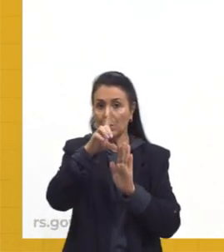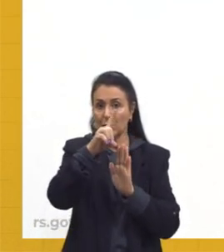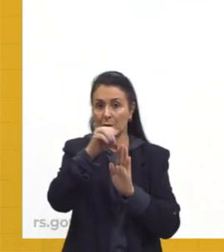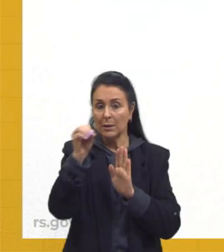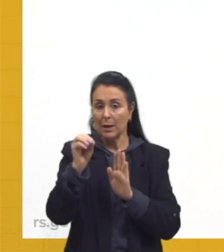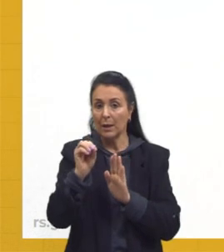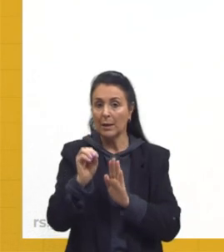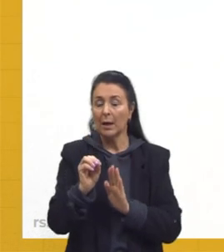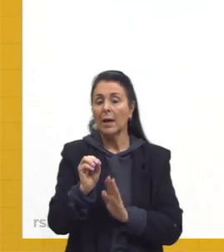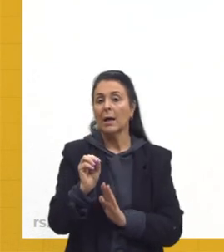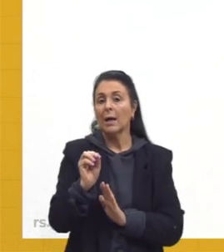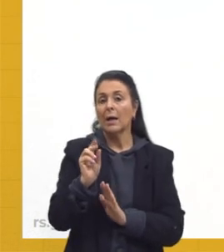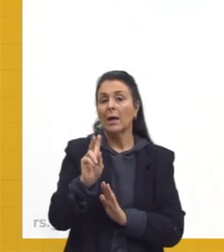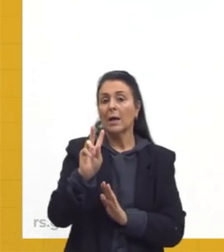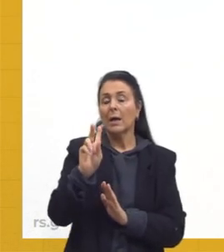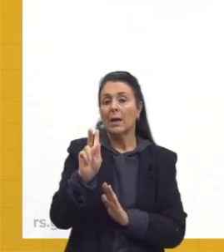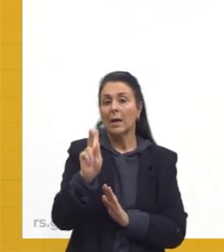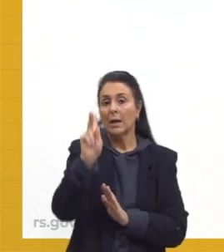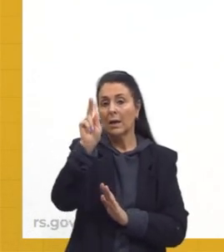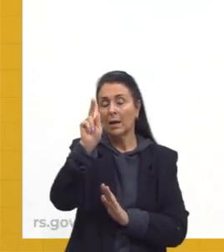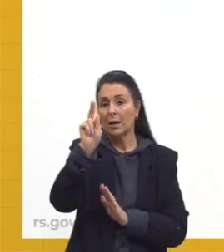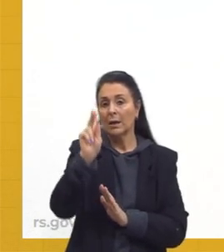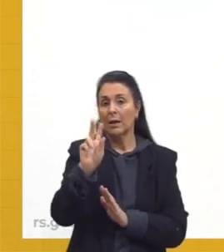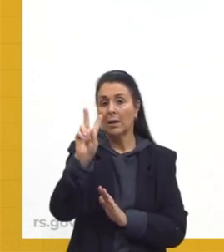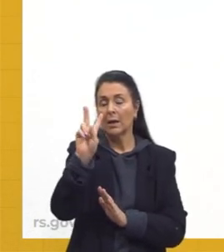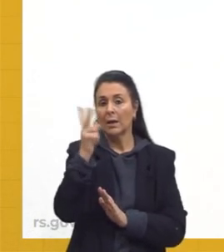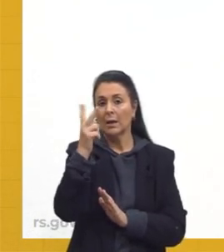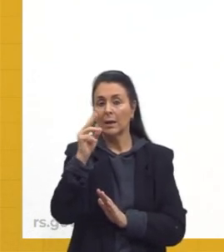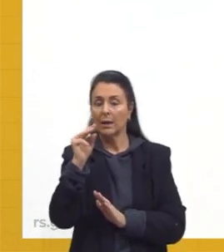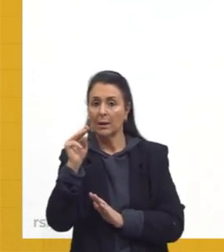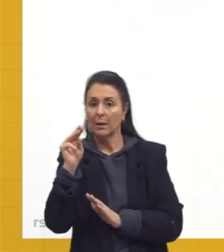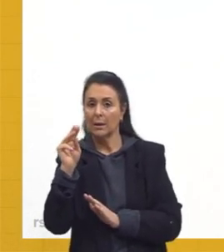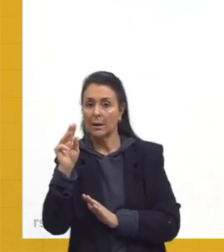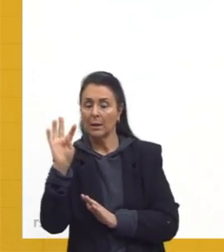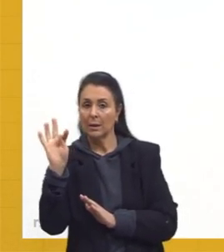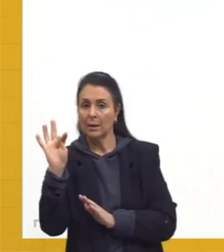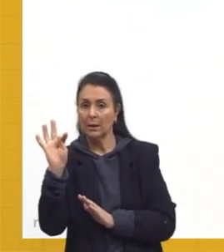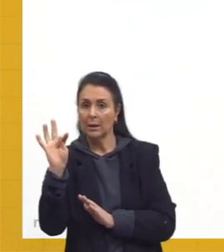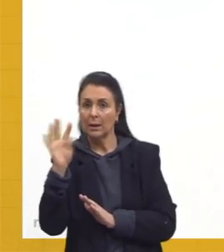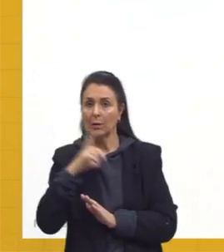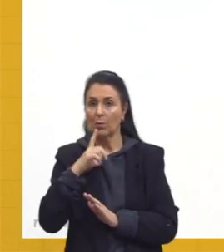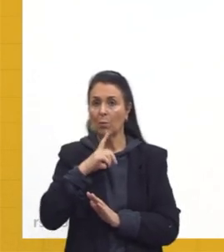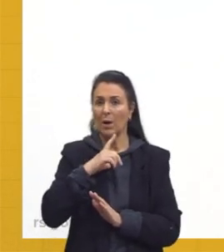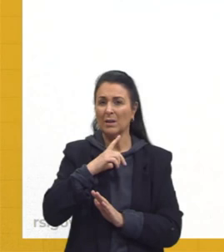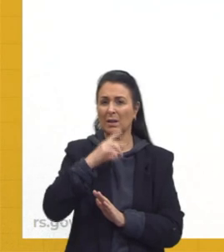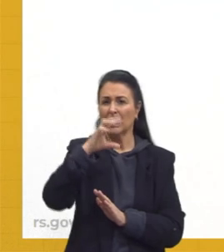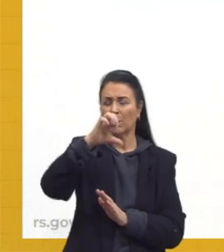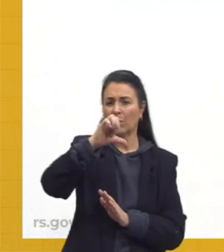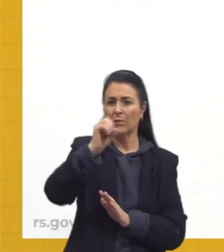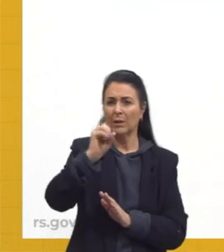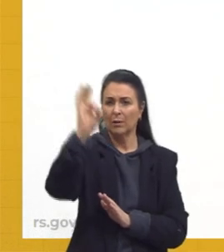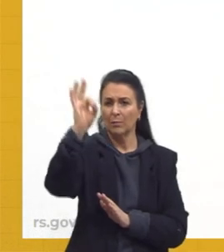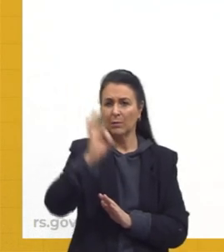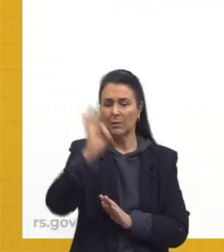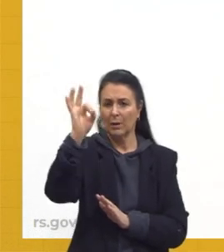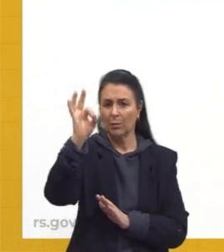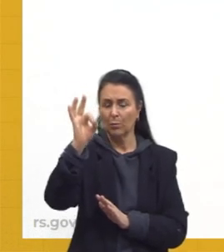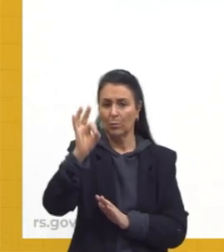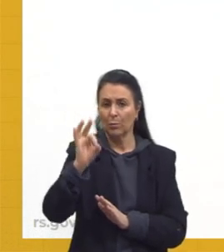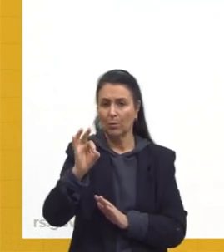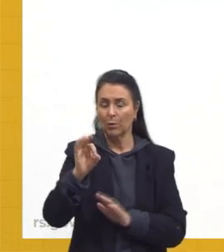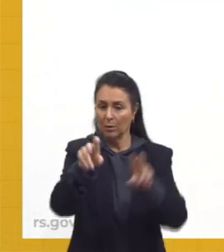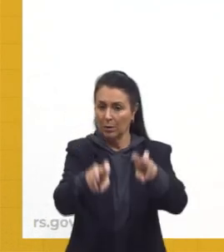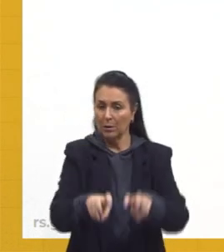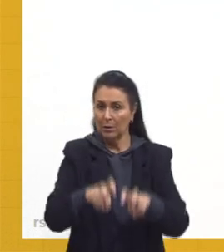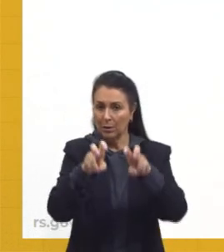Quase 90% dos estabelecimentos, isso quer dizer quase 90% dos estabelecimentos rurais,